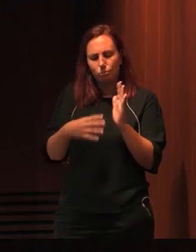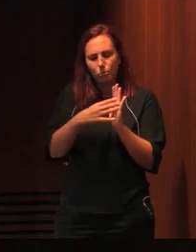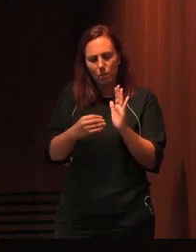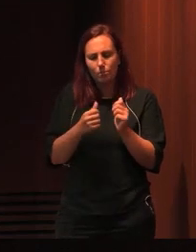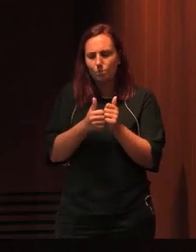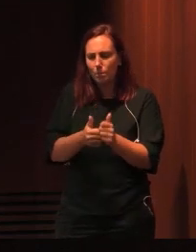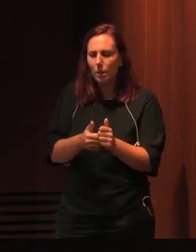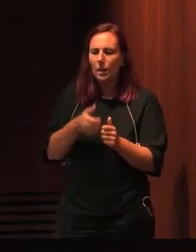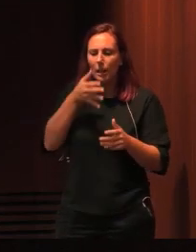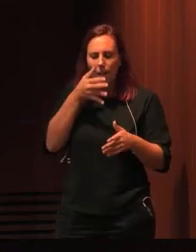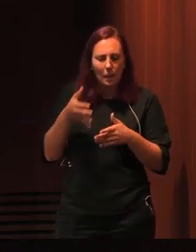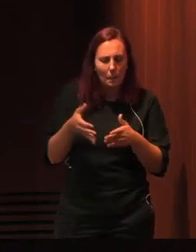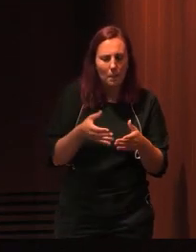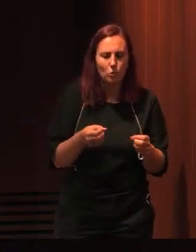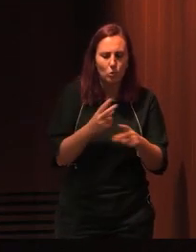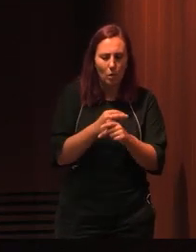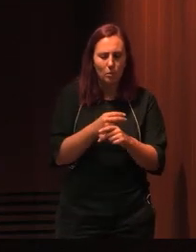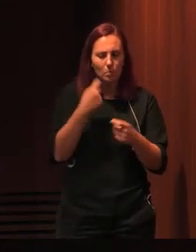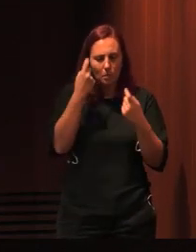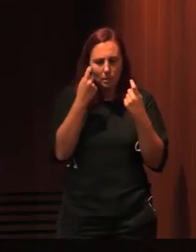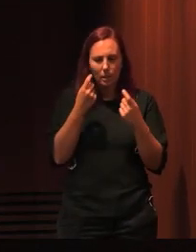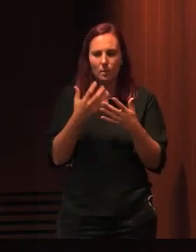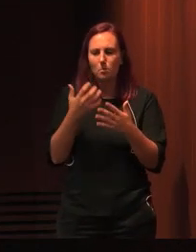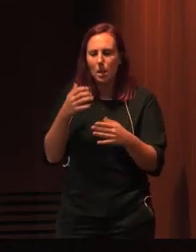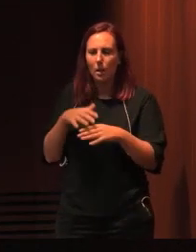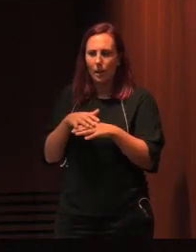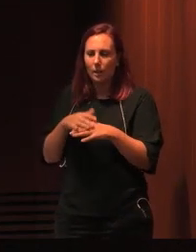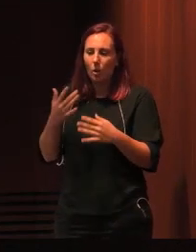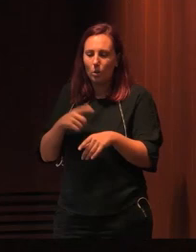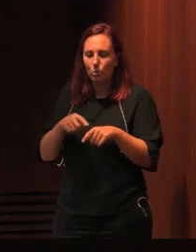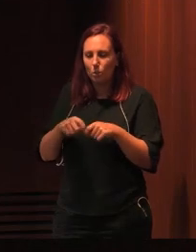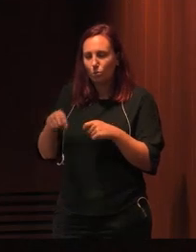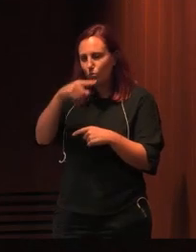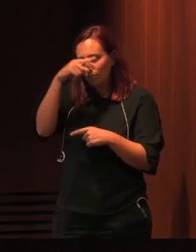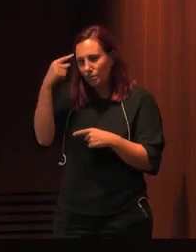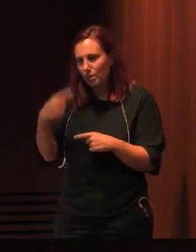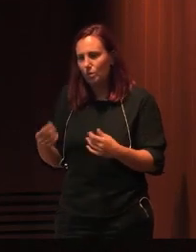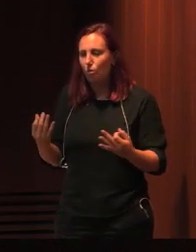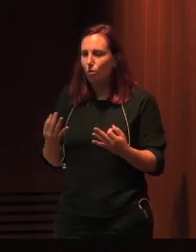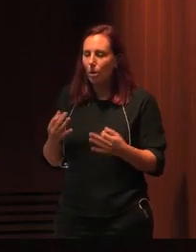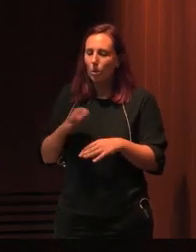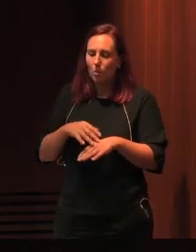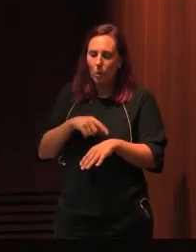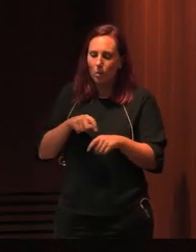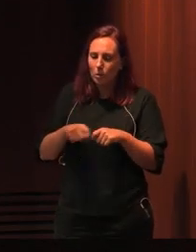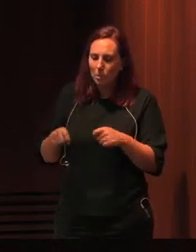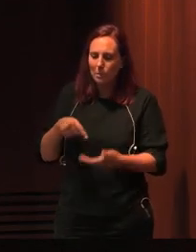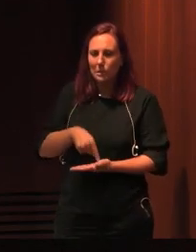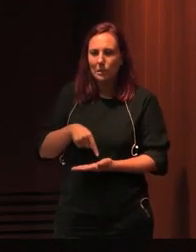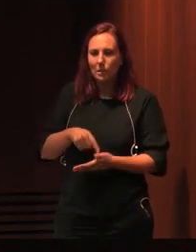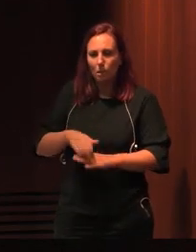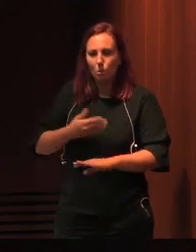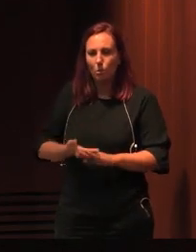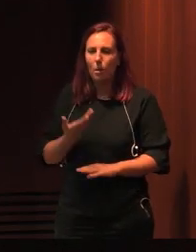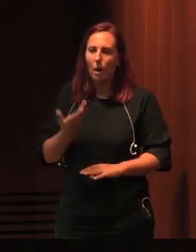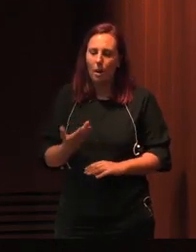novos caminhos e estratégias que ia sem a rede nestes tempos mais difíceis, nestes tempos mais exigentes. Na